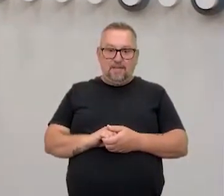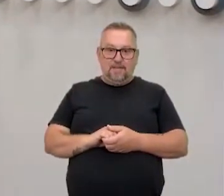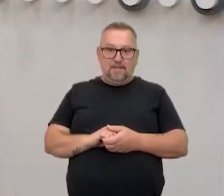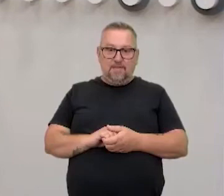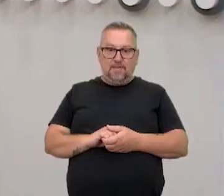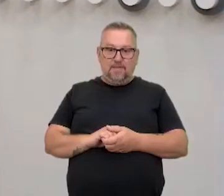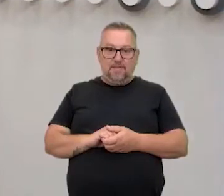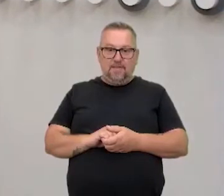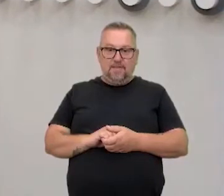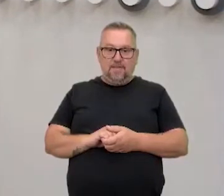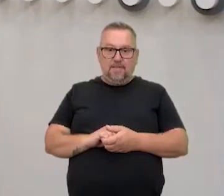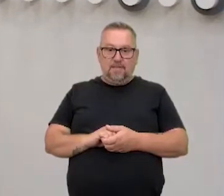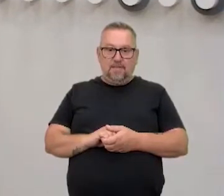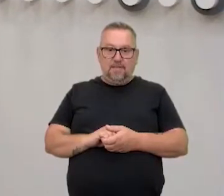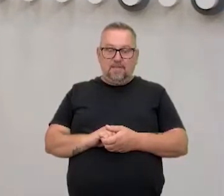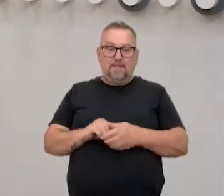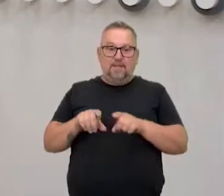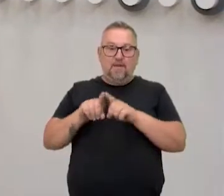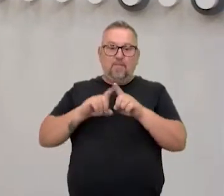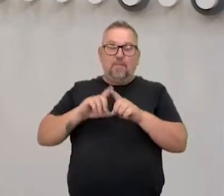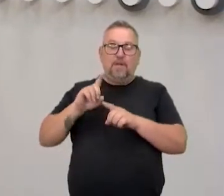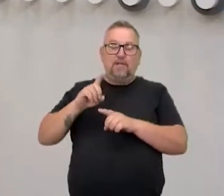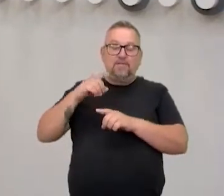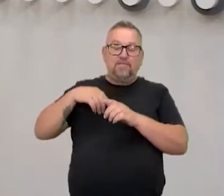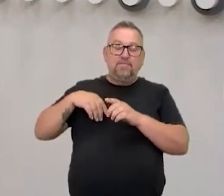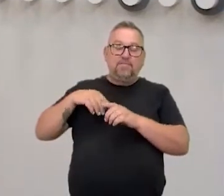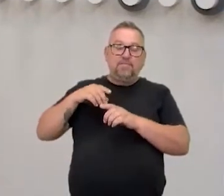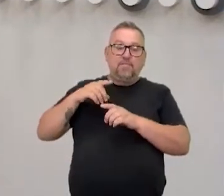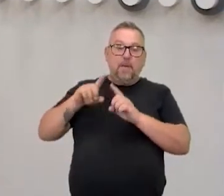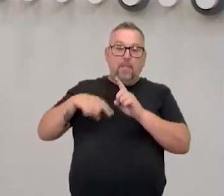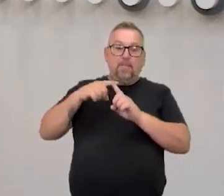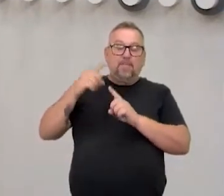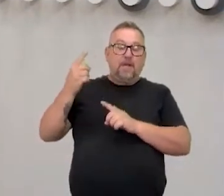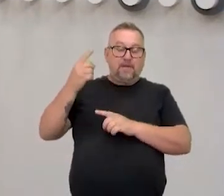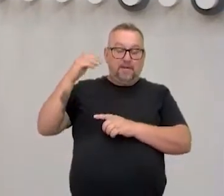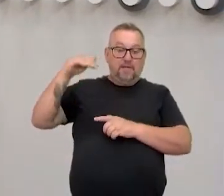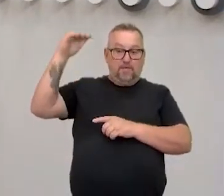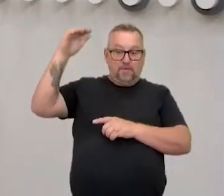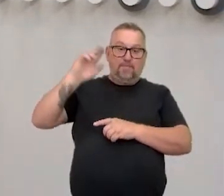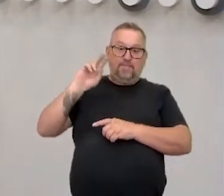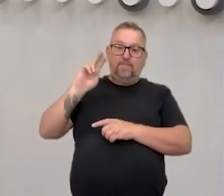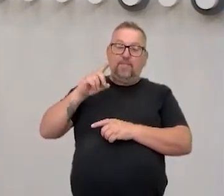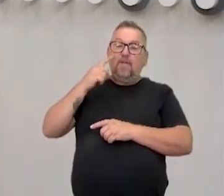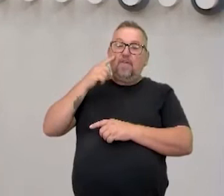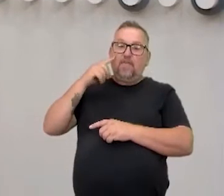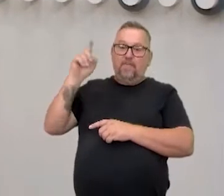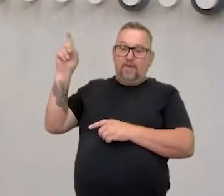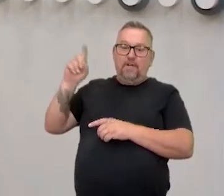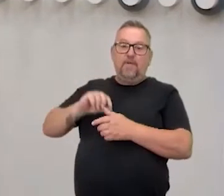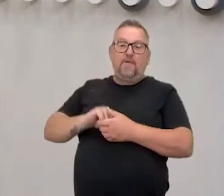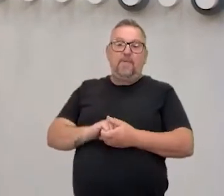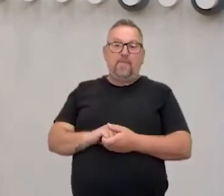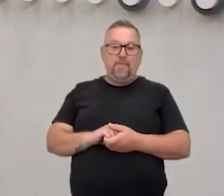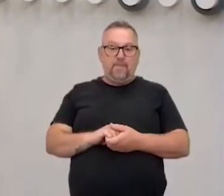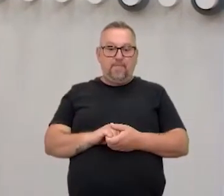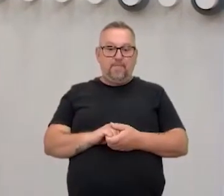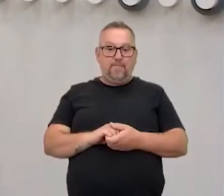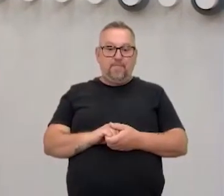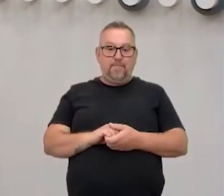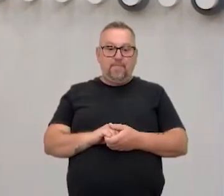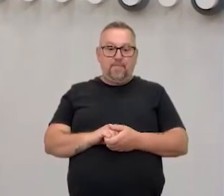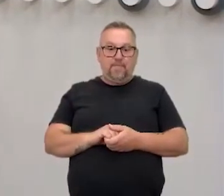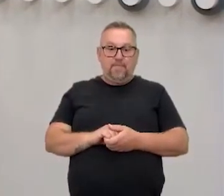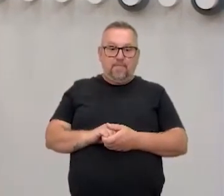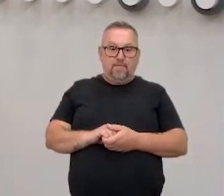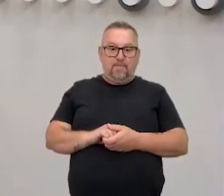estômago. E as defesas altas, pra defender chute ou alguma coisa assim. E os chutes, no Karate Kyokushin, é